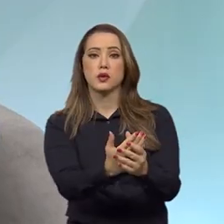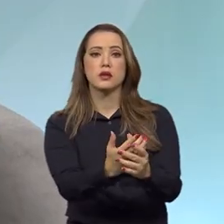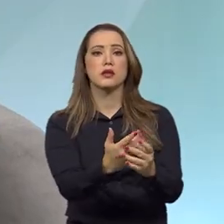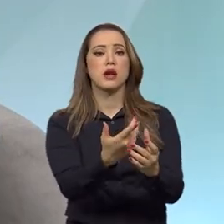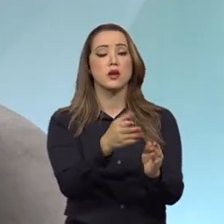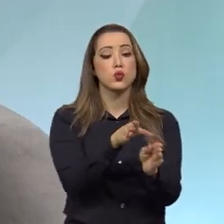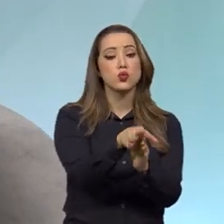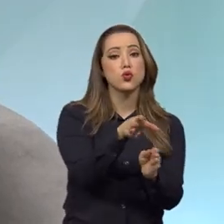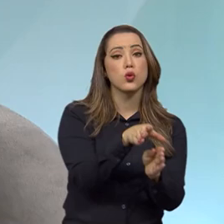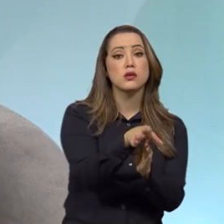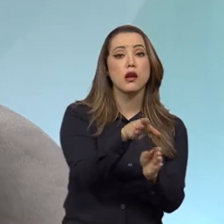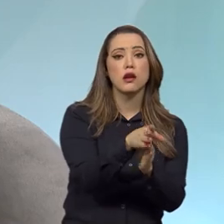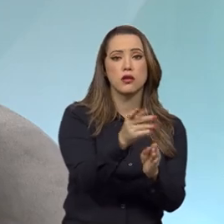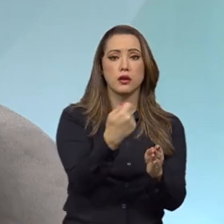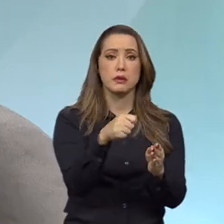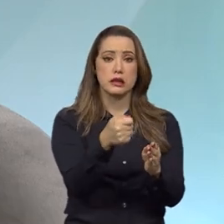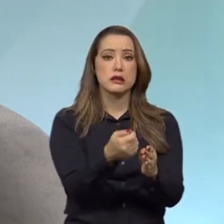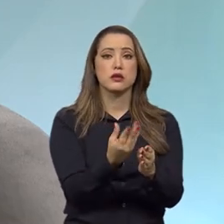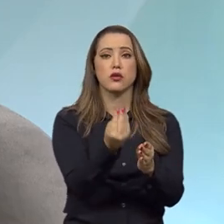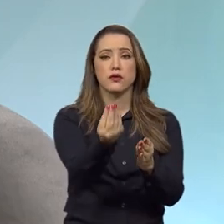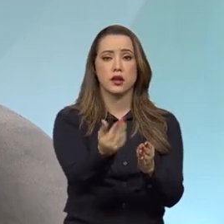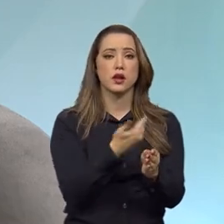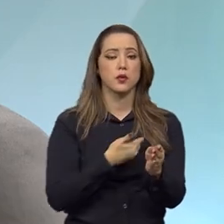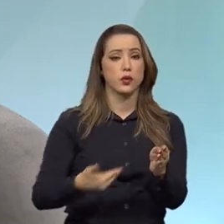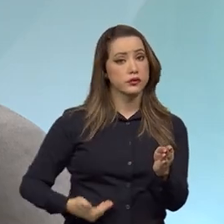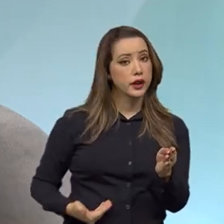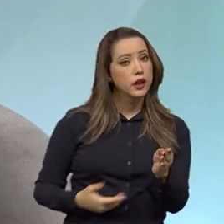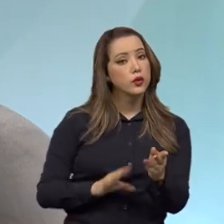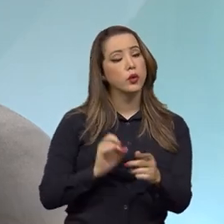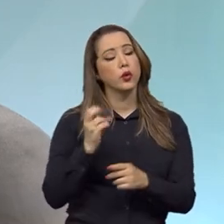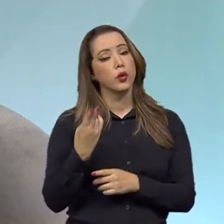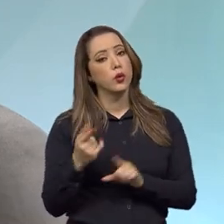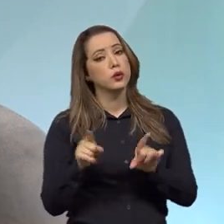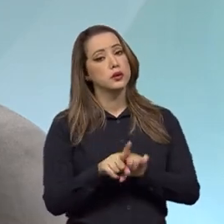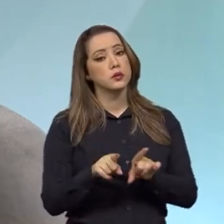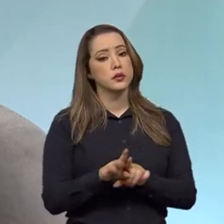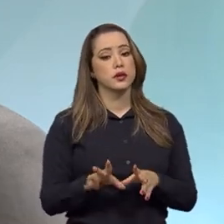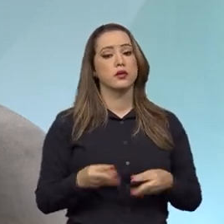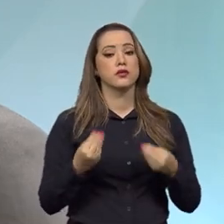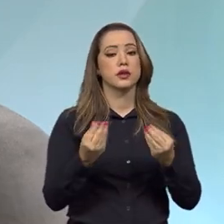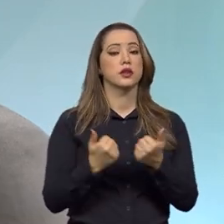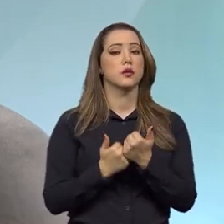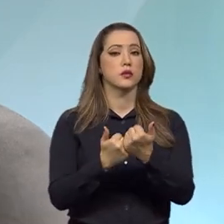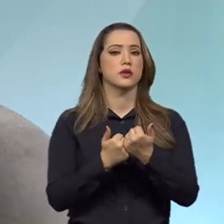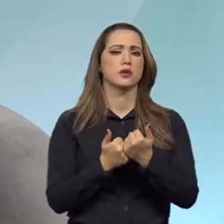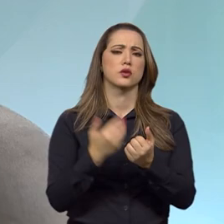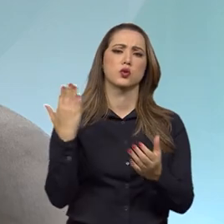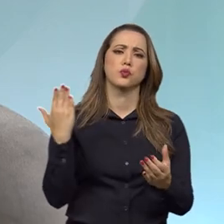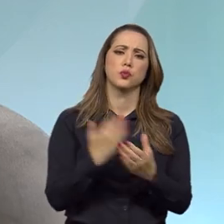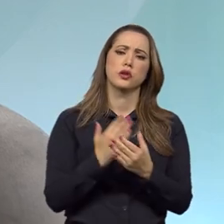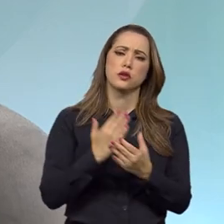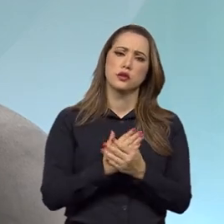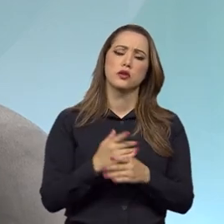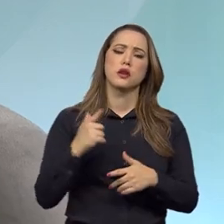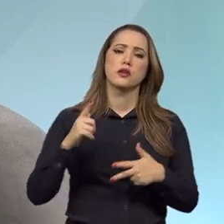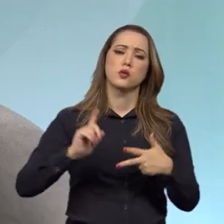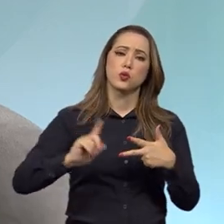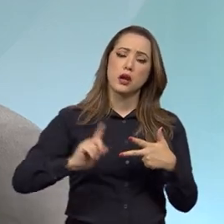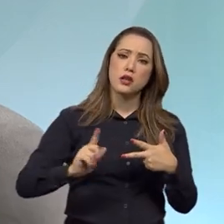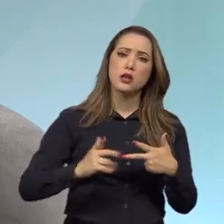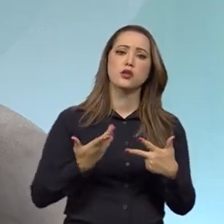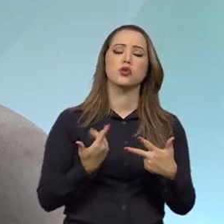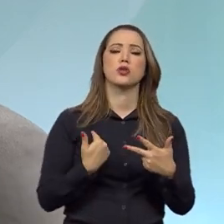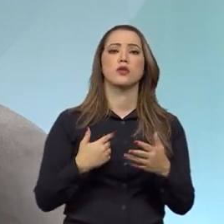consultoria que nós temos que atuar, dando também uma contribuição nos processos legislativos,